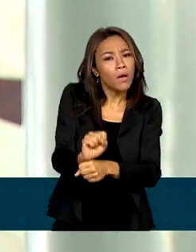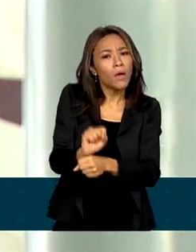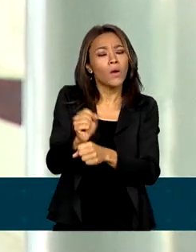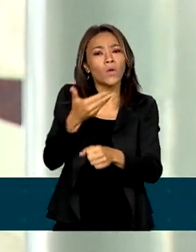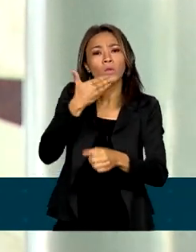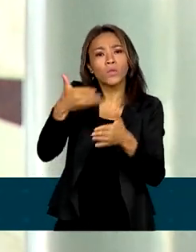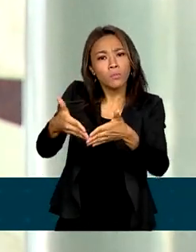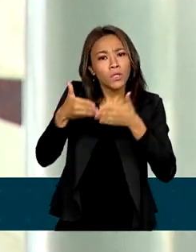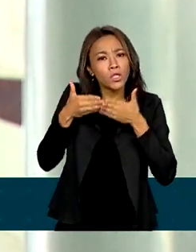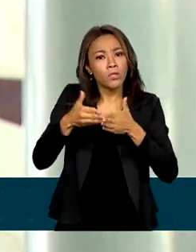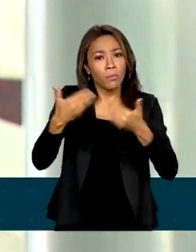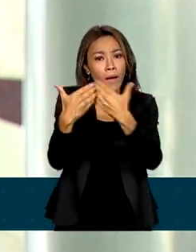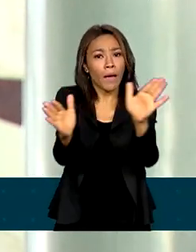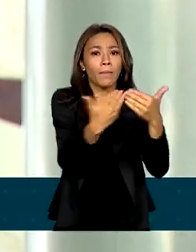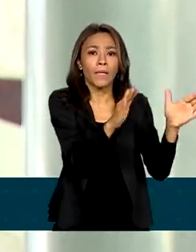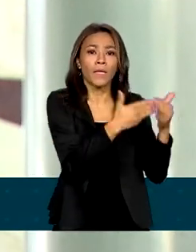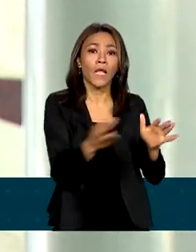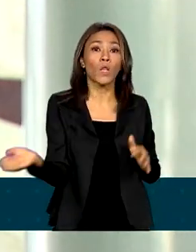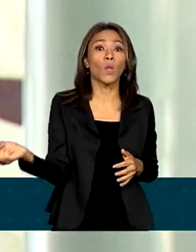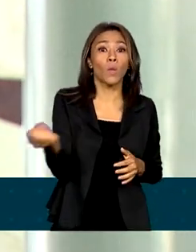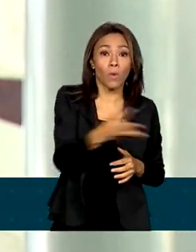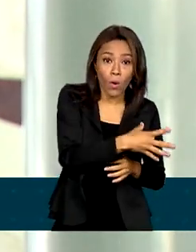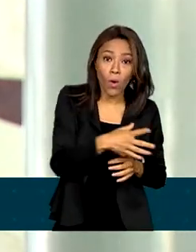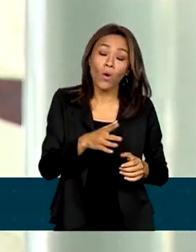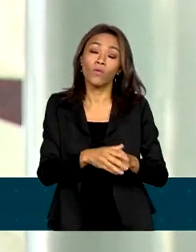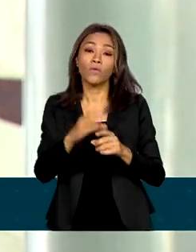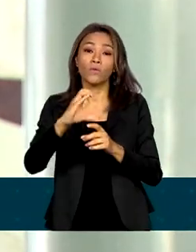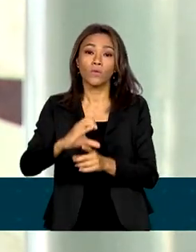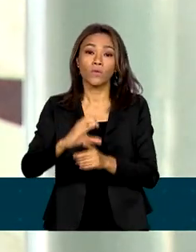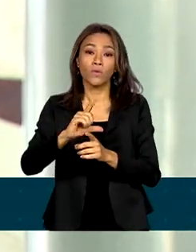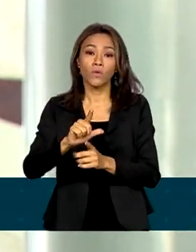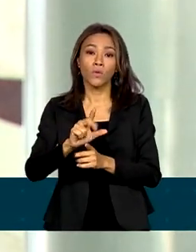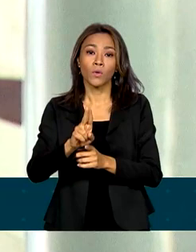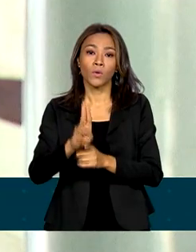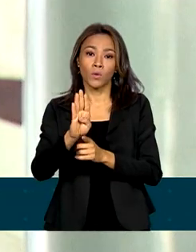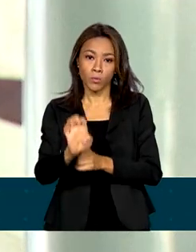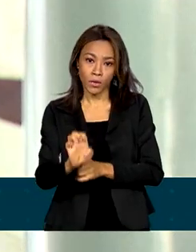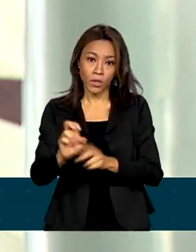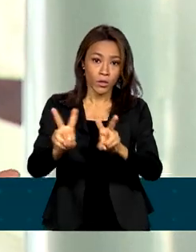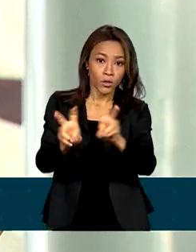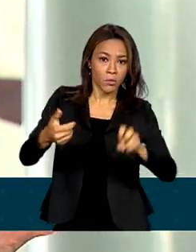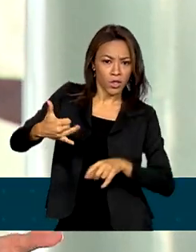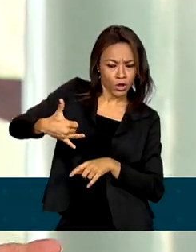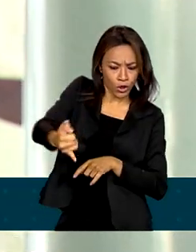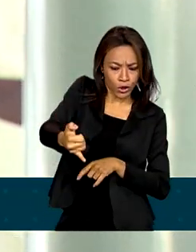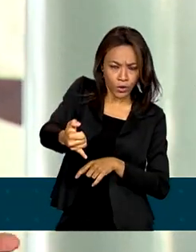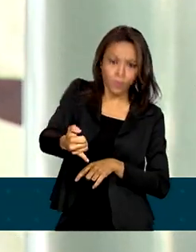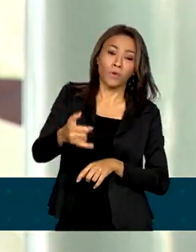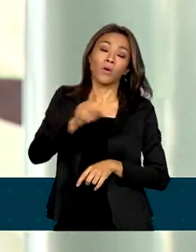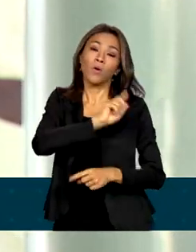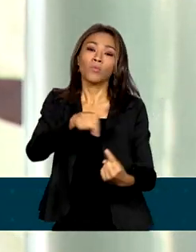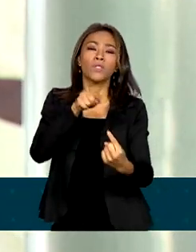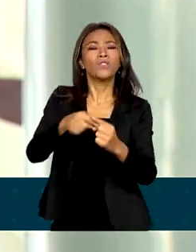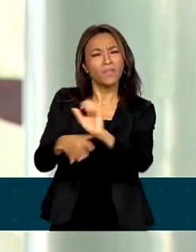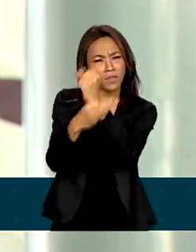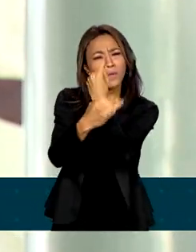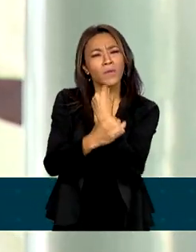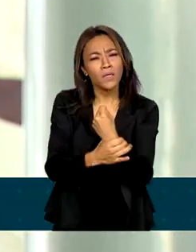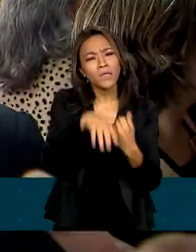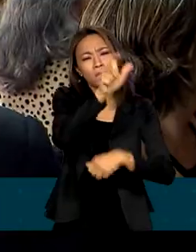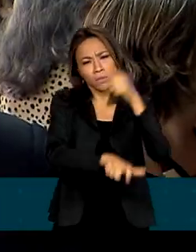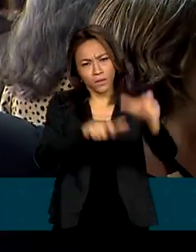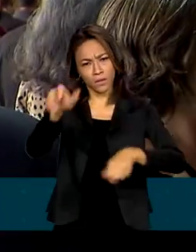de novos clubes de tiro até a edição de nova regulamentação com o objetivo de ampliar a segurança da população